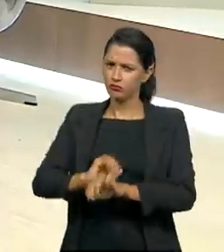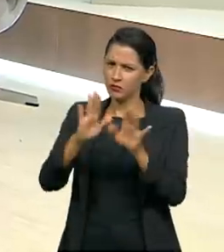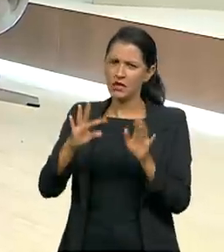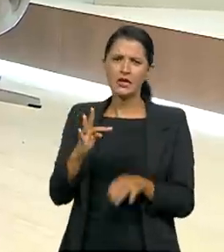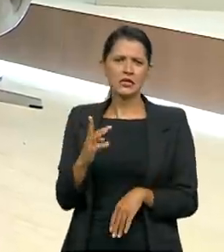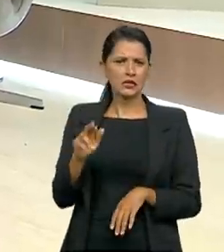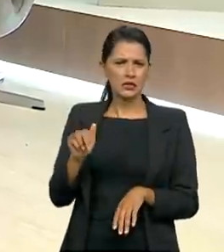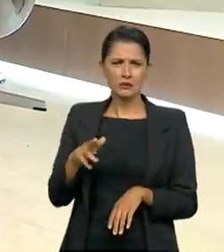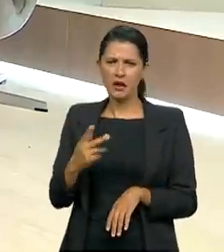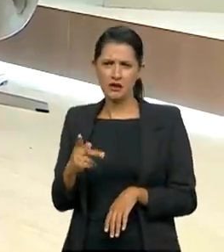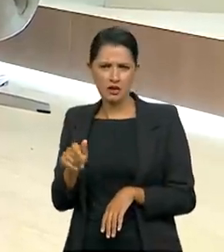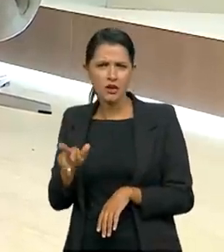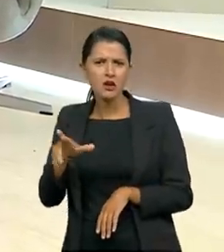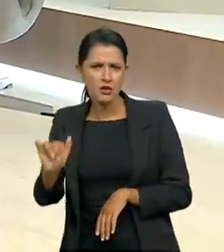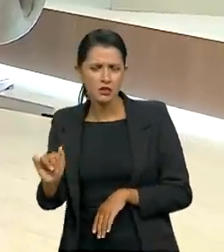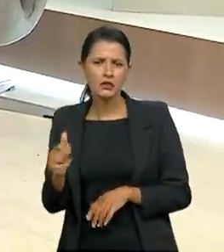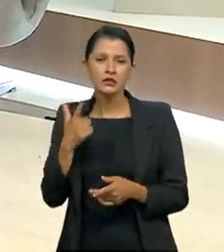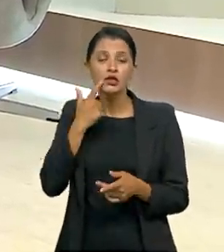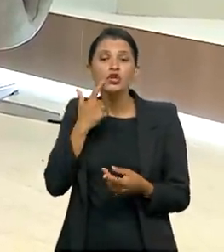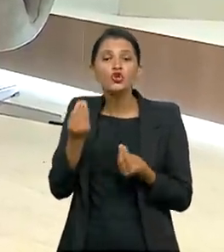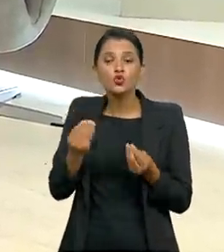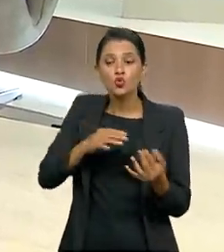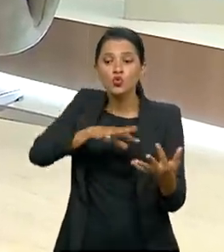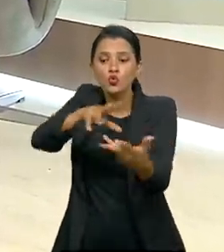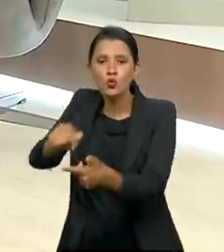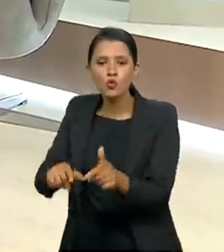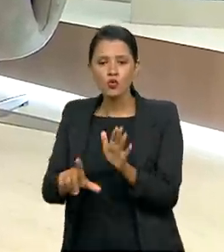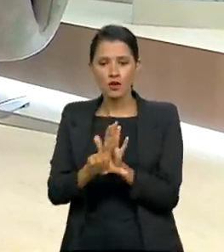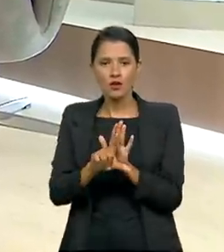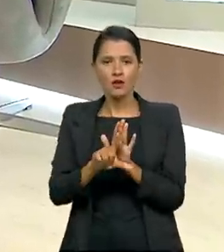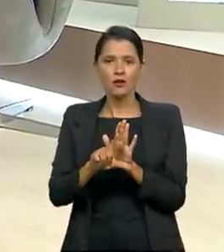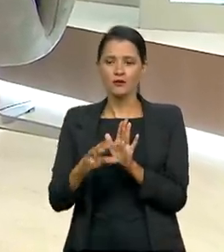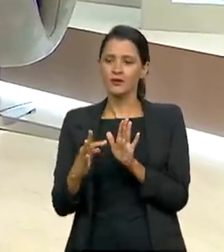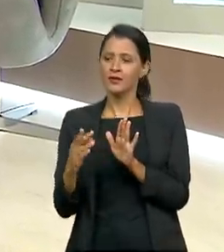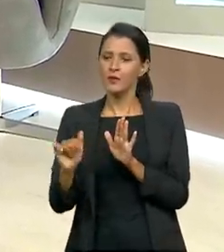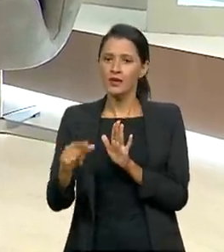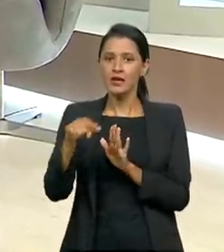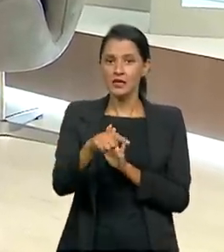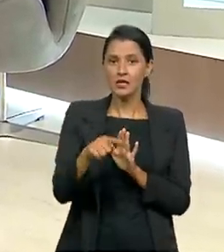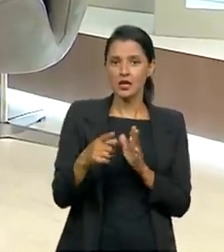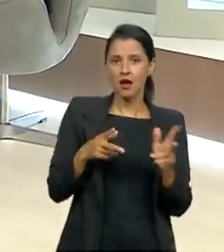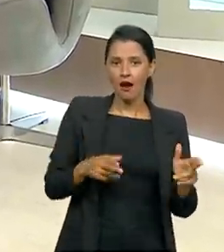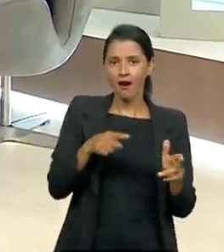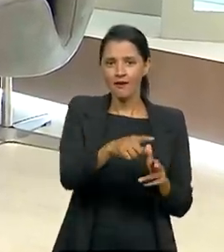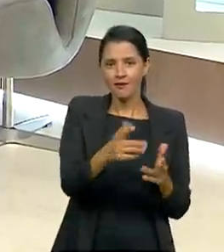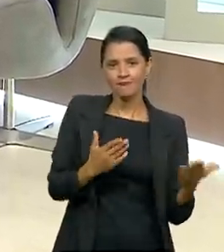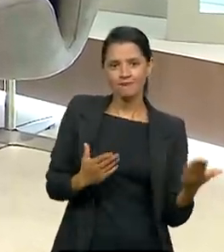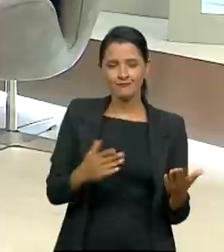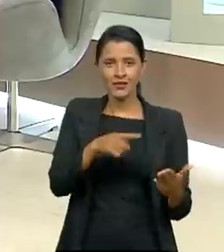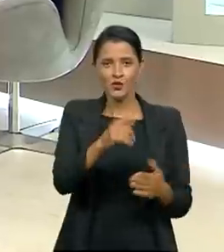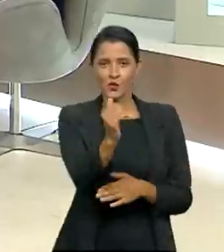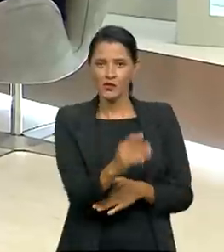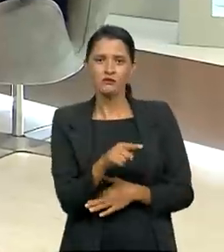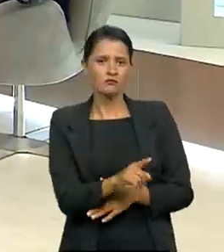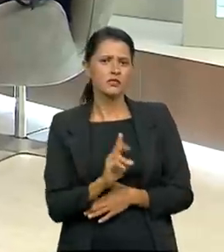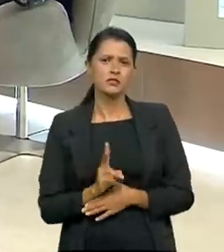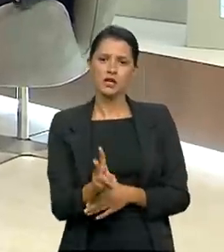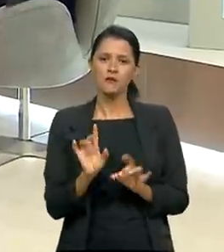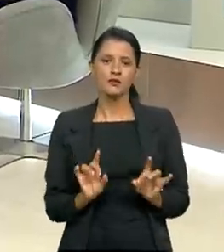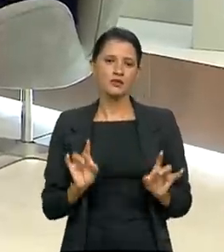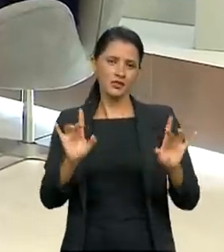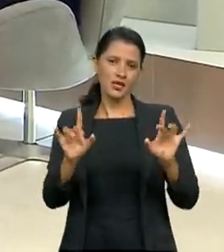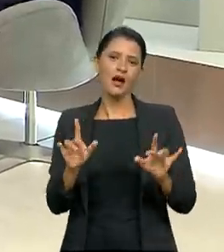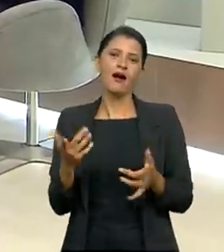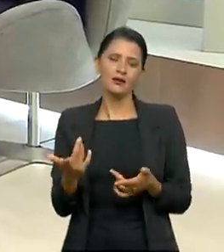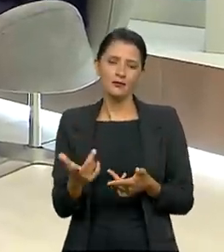nós pegarmos no mundo a legislação de transparência e a transparência dada no Brasil, ela é sempre um destaque, em nível da